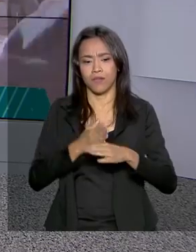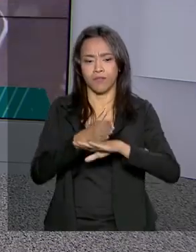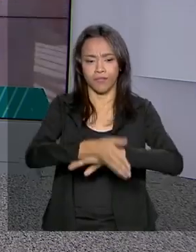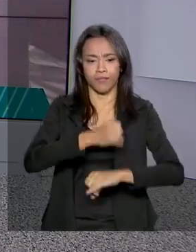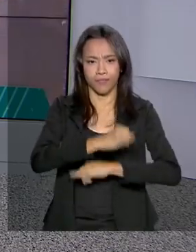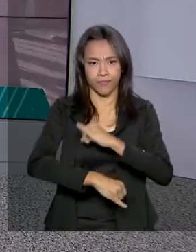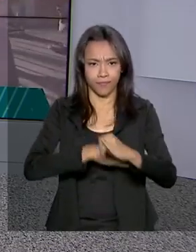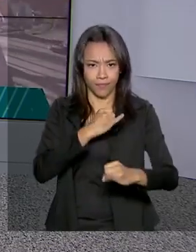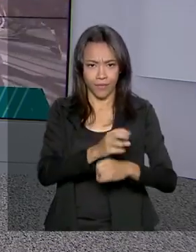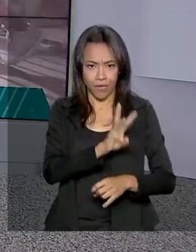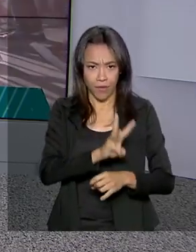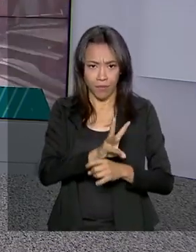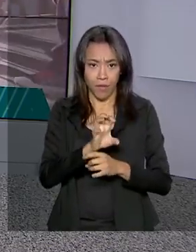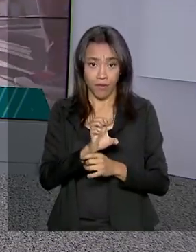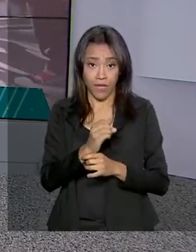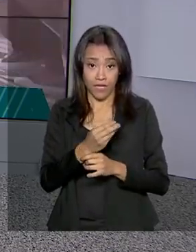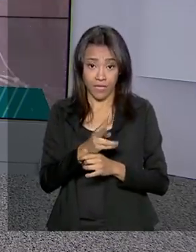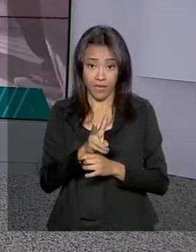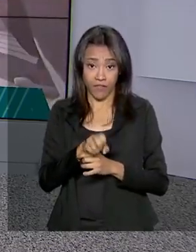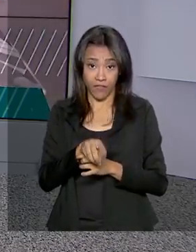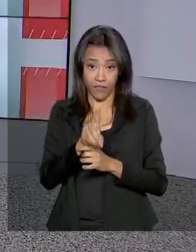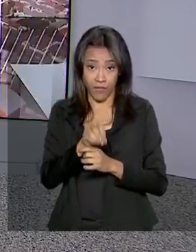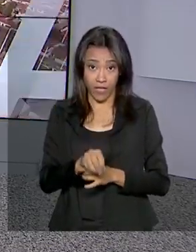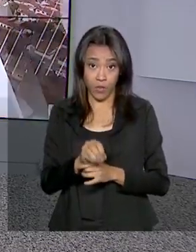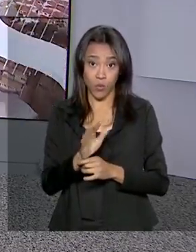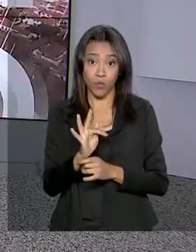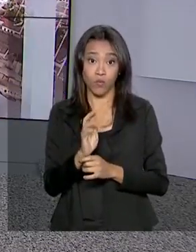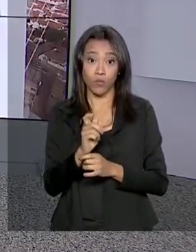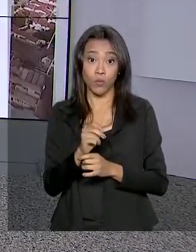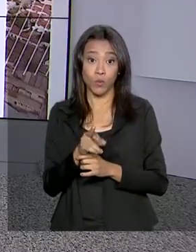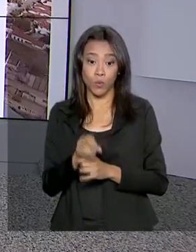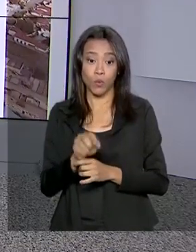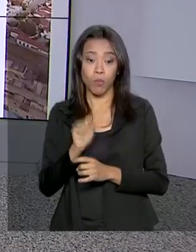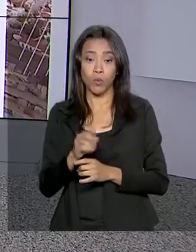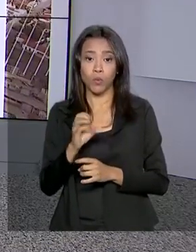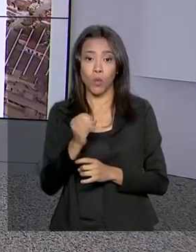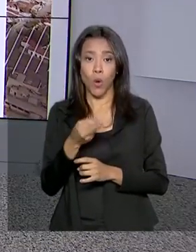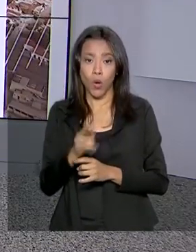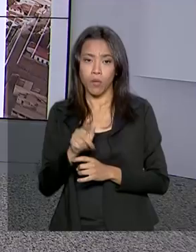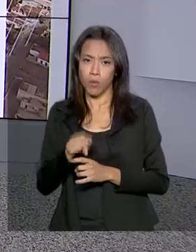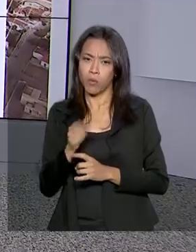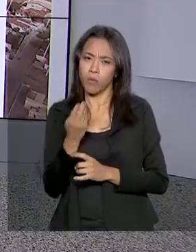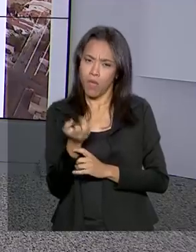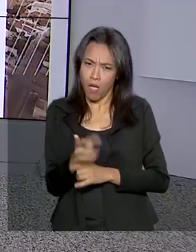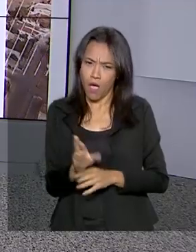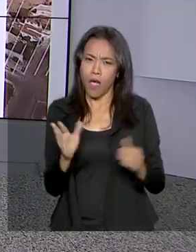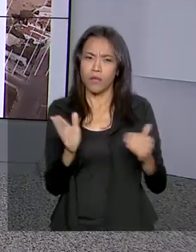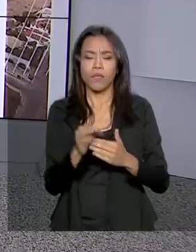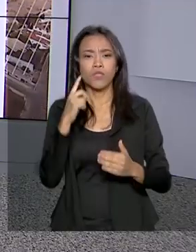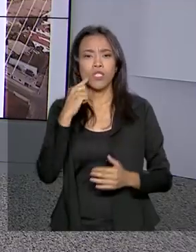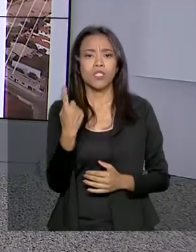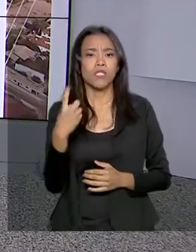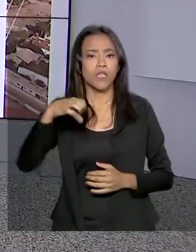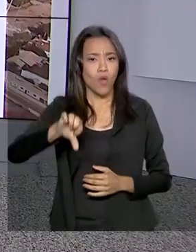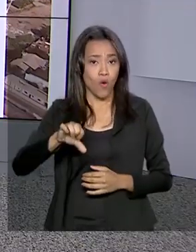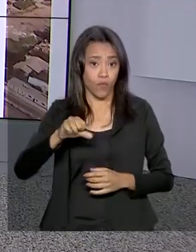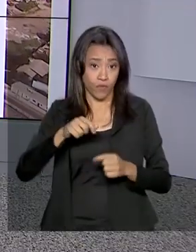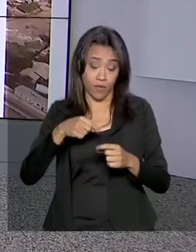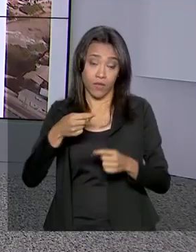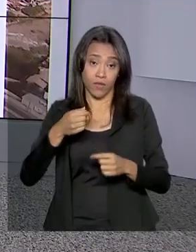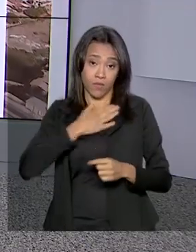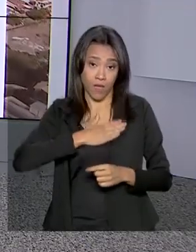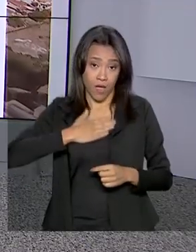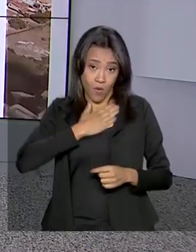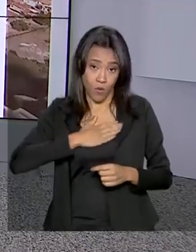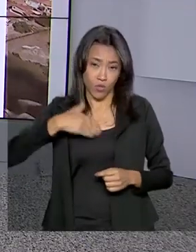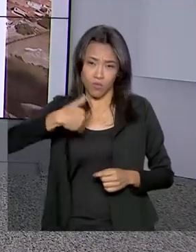.escrevendofuturo.org.br até o dia 19 de agosto. Mais de 42